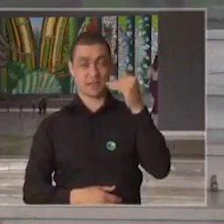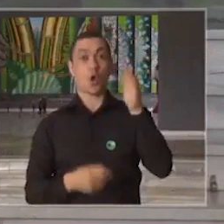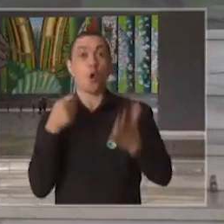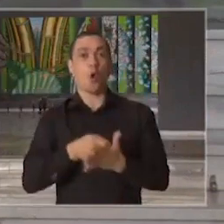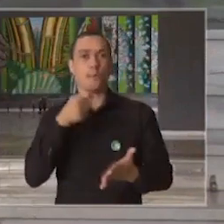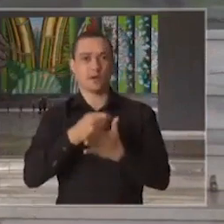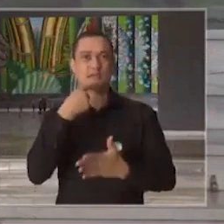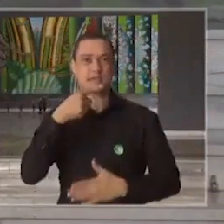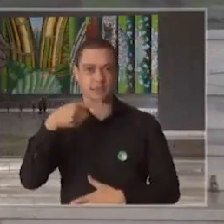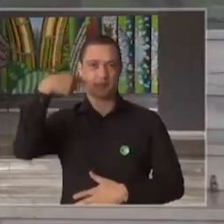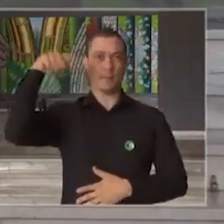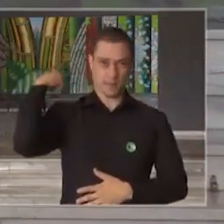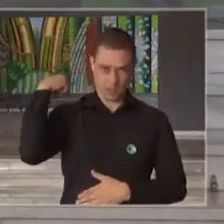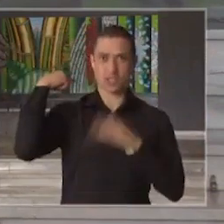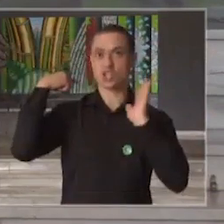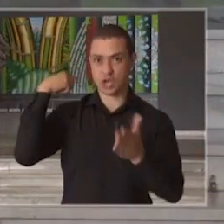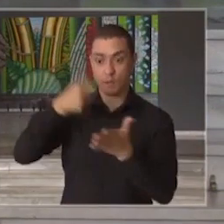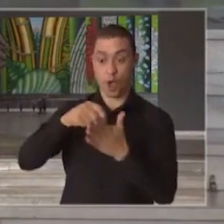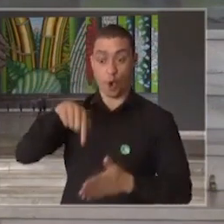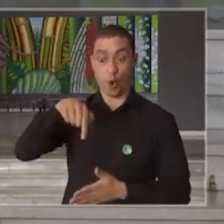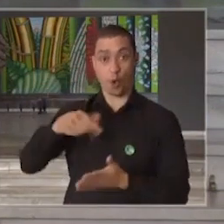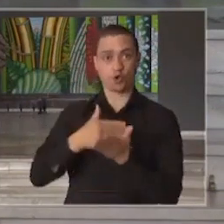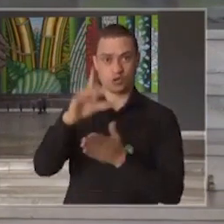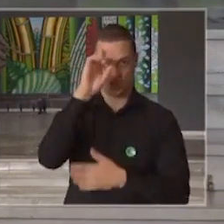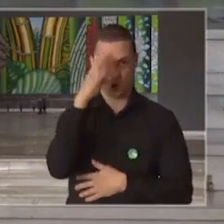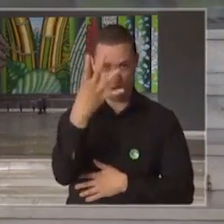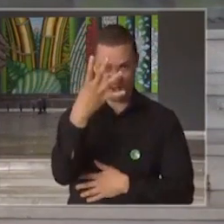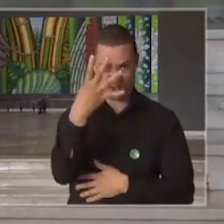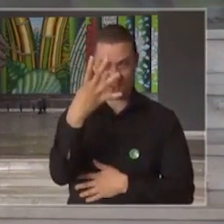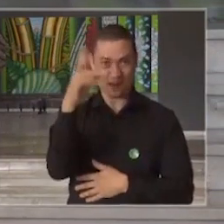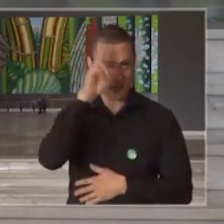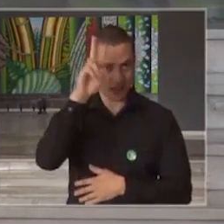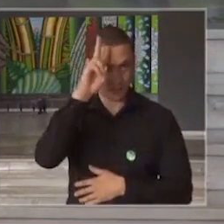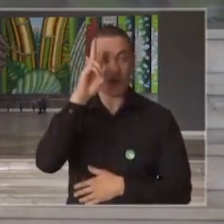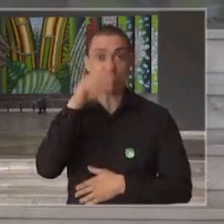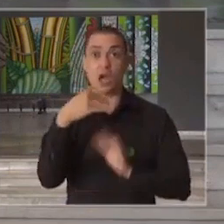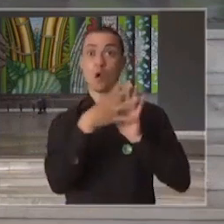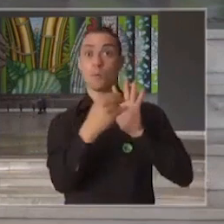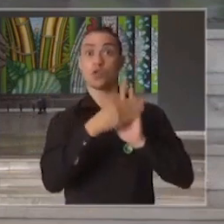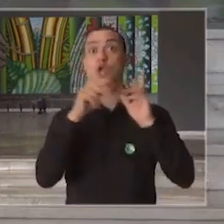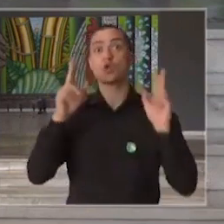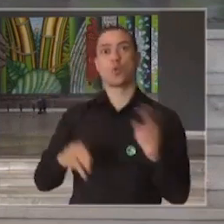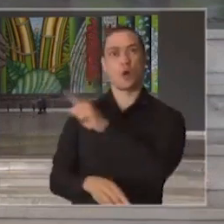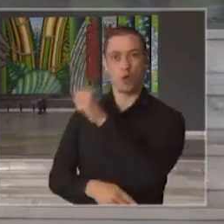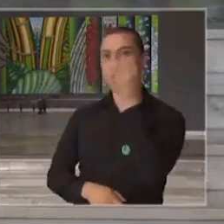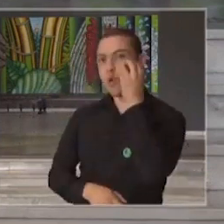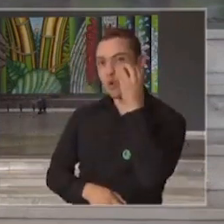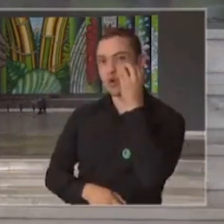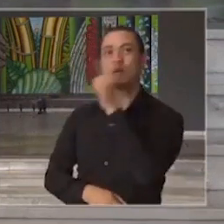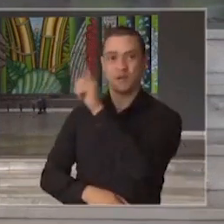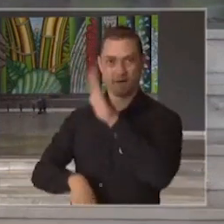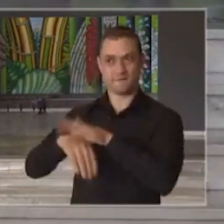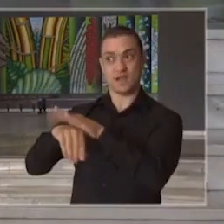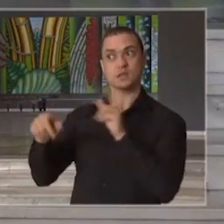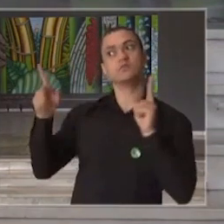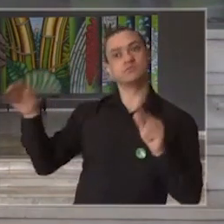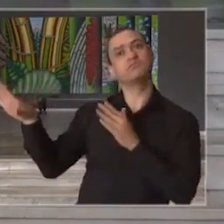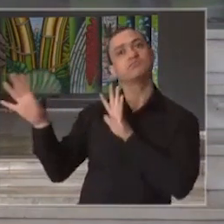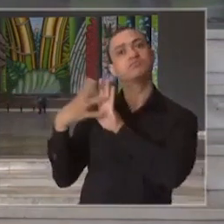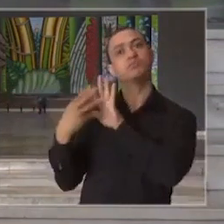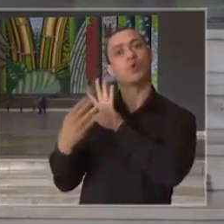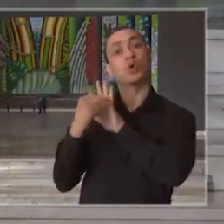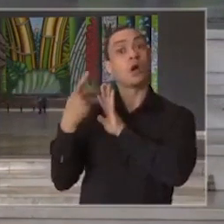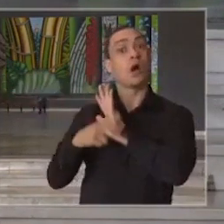na semana passada e valendo a partir de hoje, dia 4, seguindo o modelo adotado pelo prefeito Bruno Covas, a